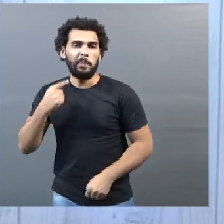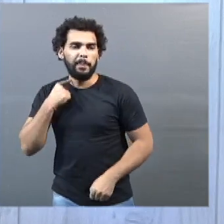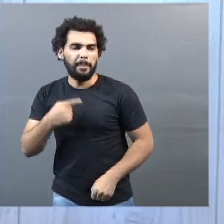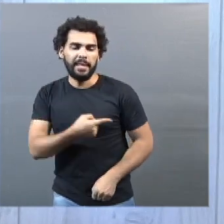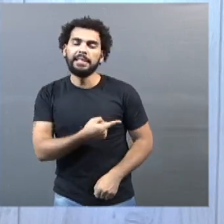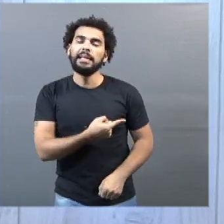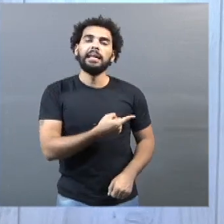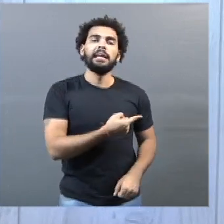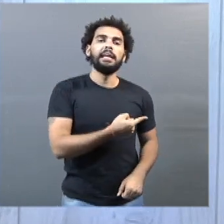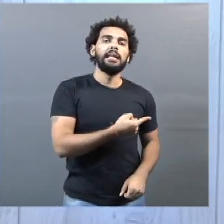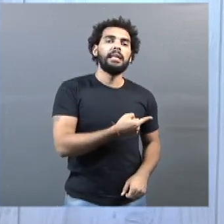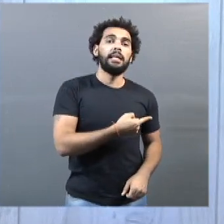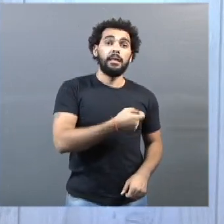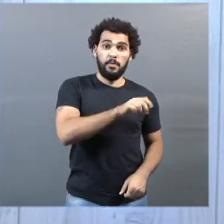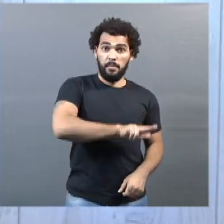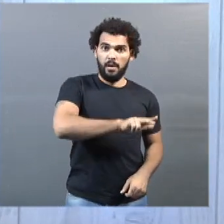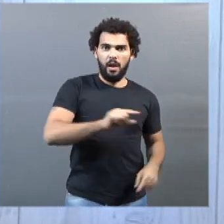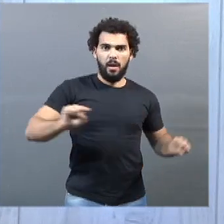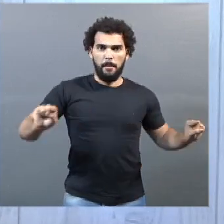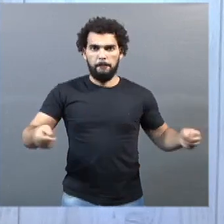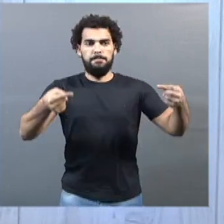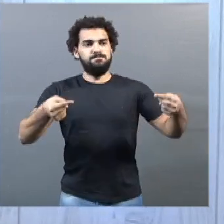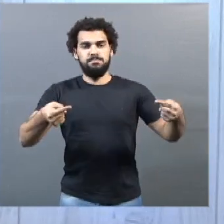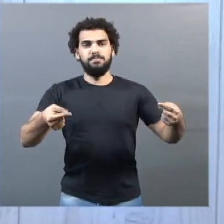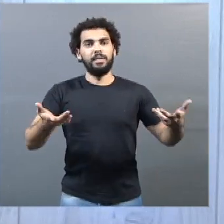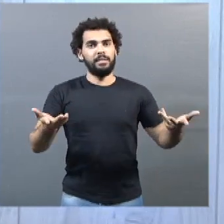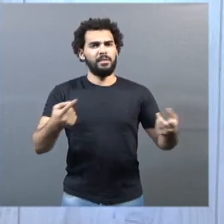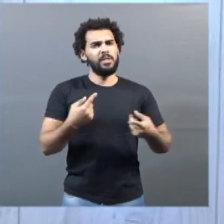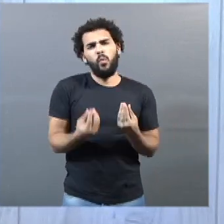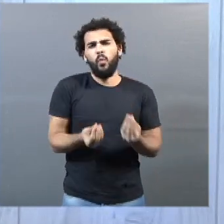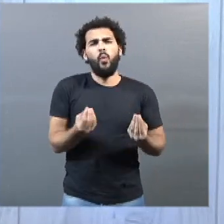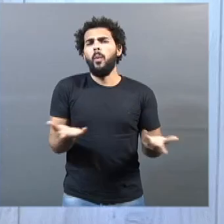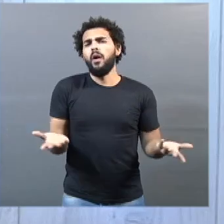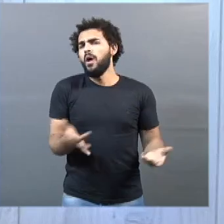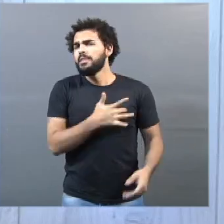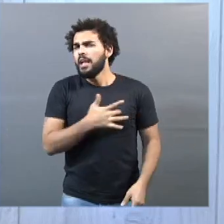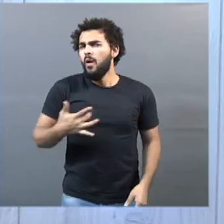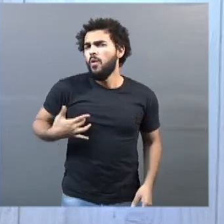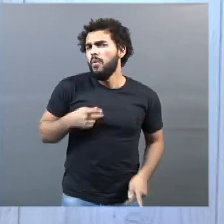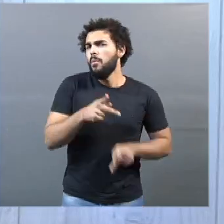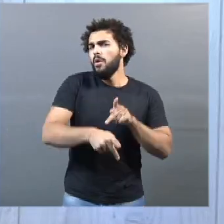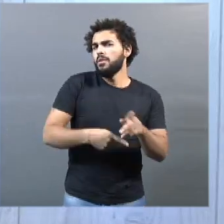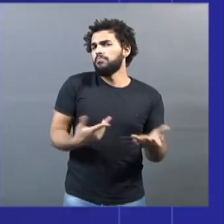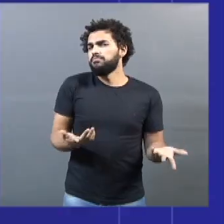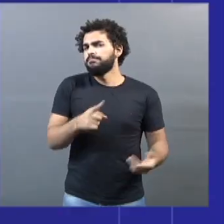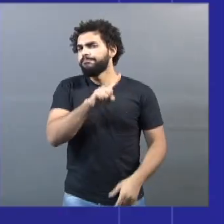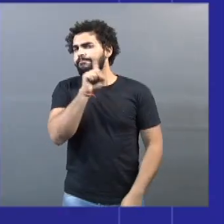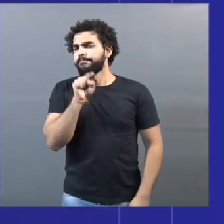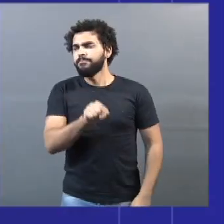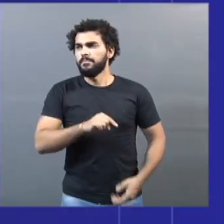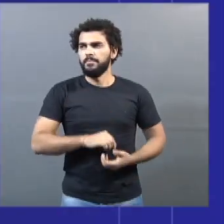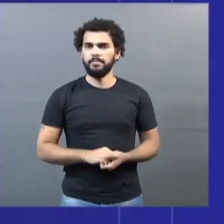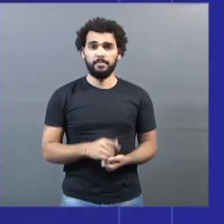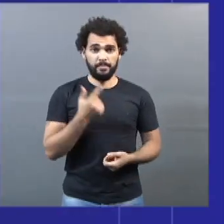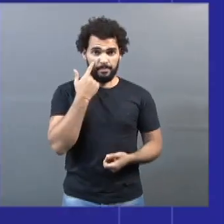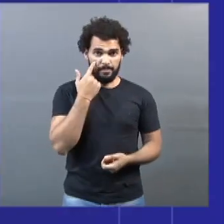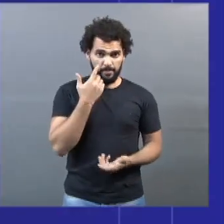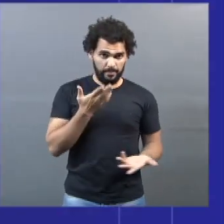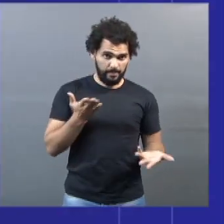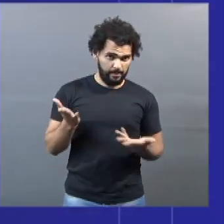E como é que fica essa questão da saúde e proteção da população com tudo isso? Veja. Há